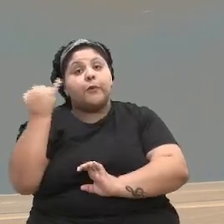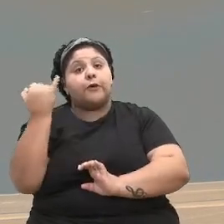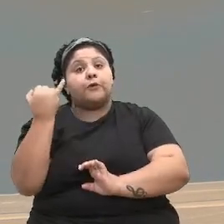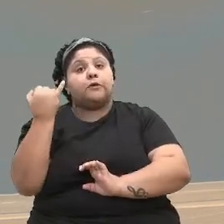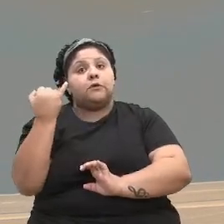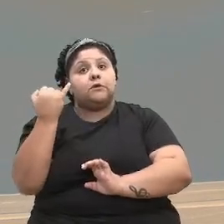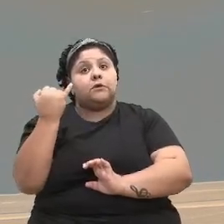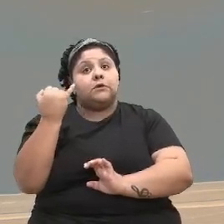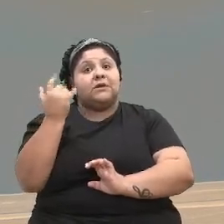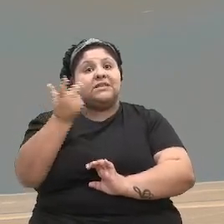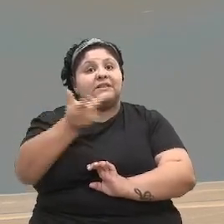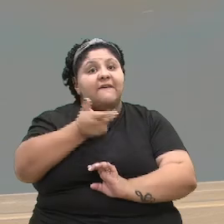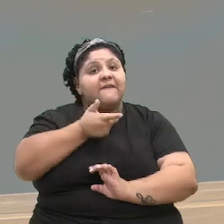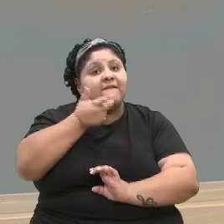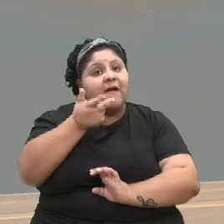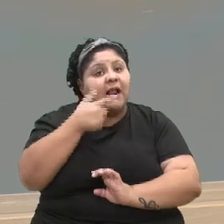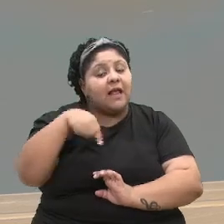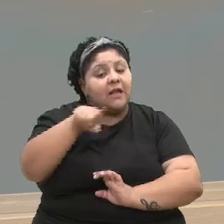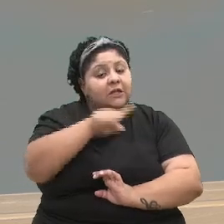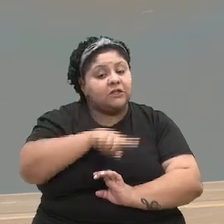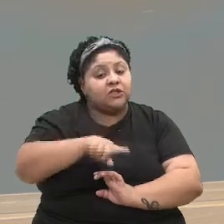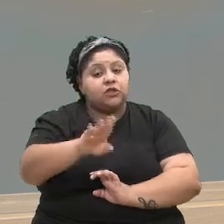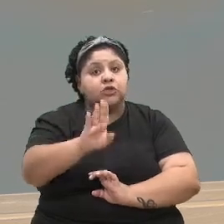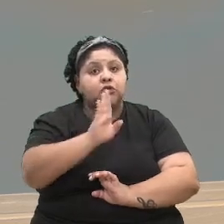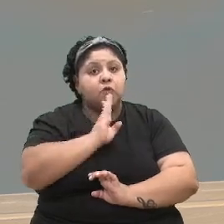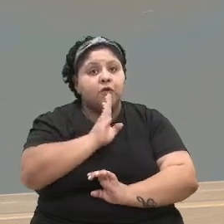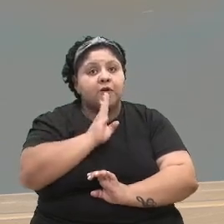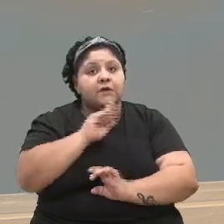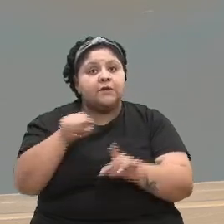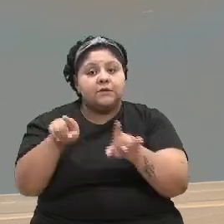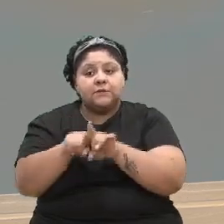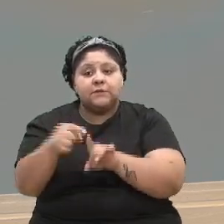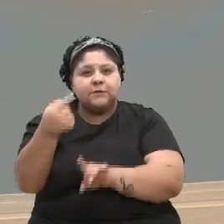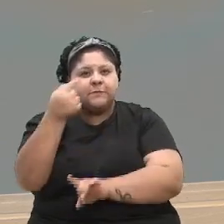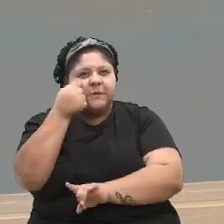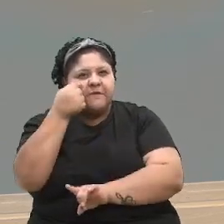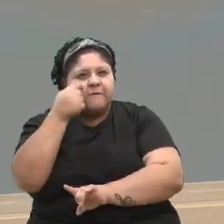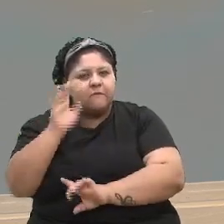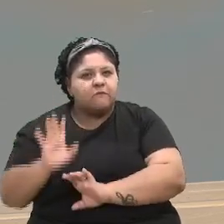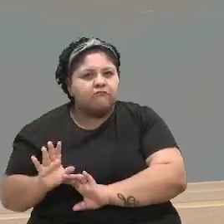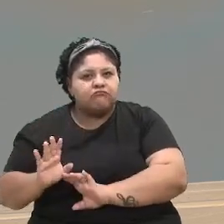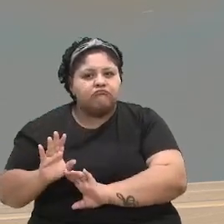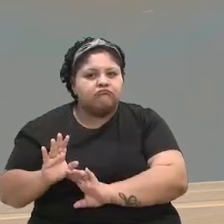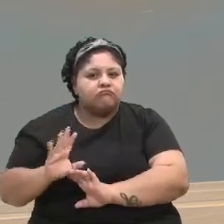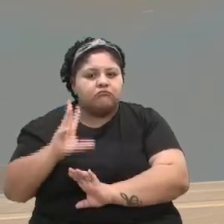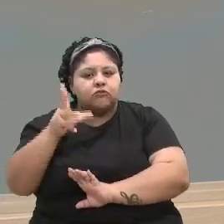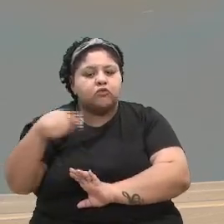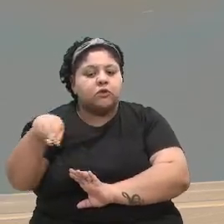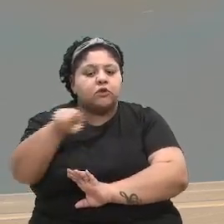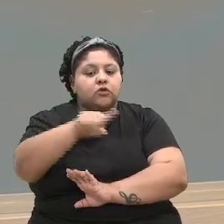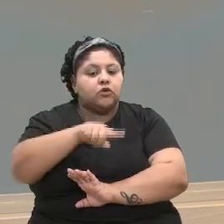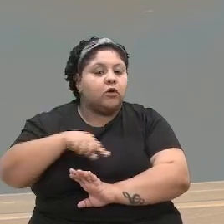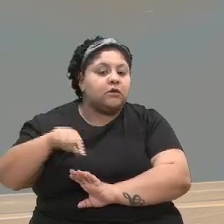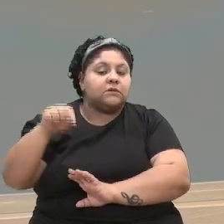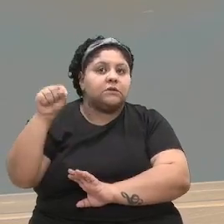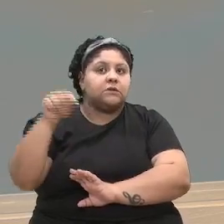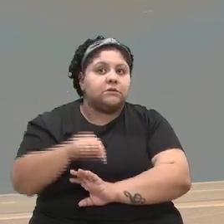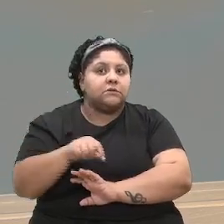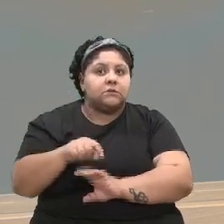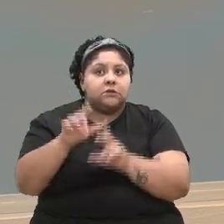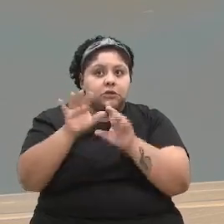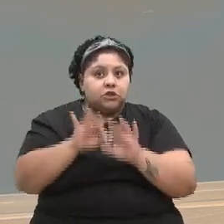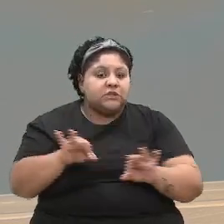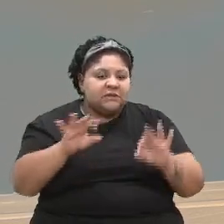espaço para a gente conhecer e também ver na medida do possível quanto nós aqui numa simples